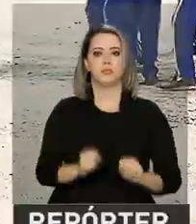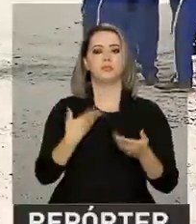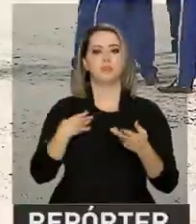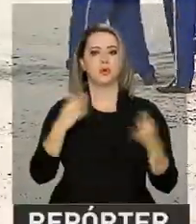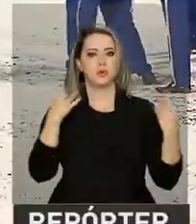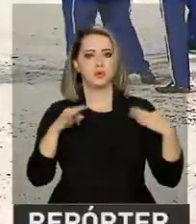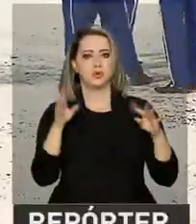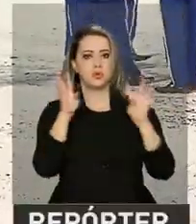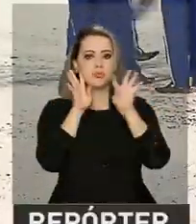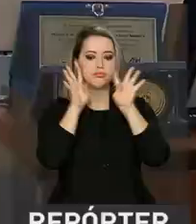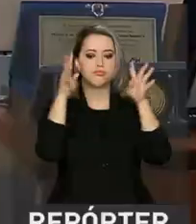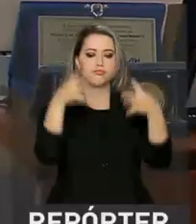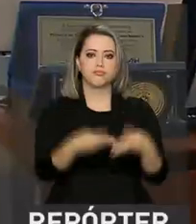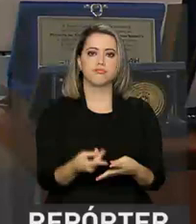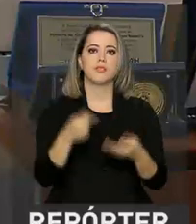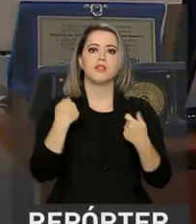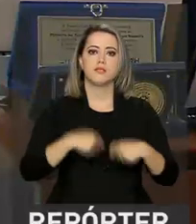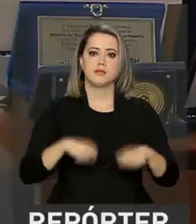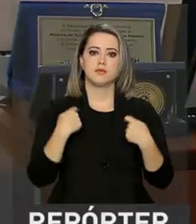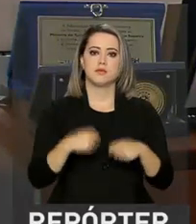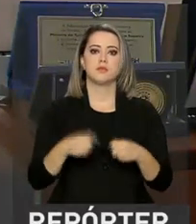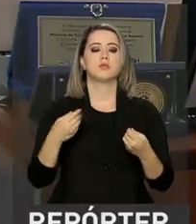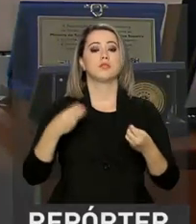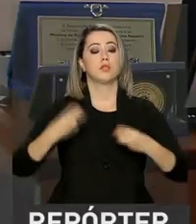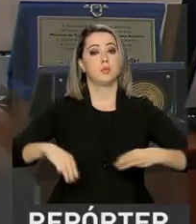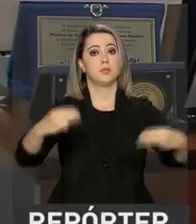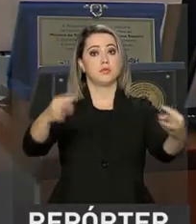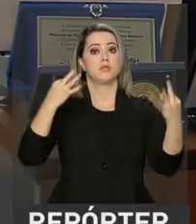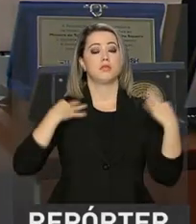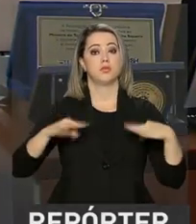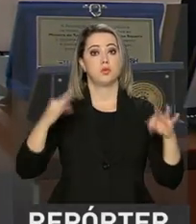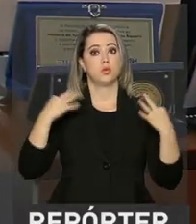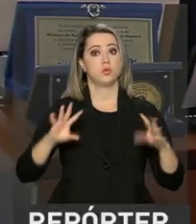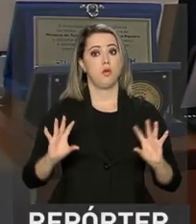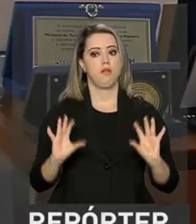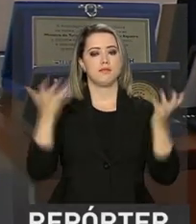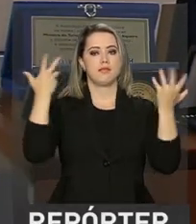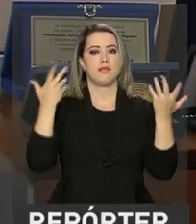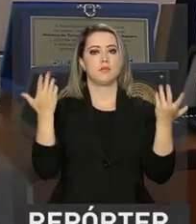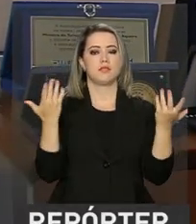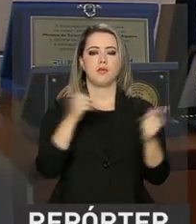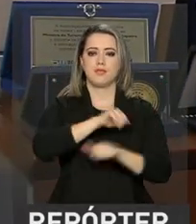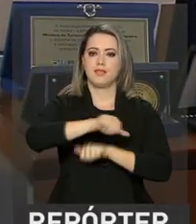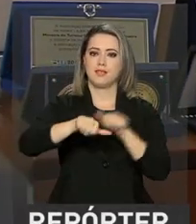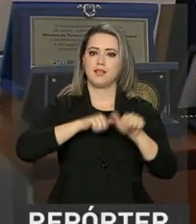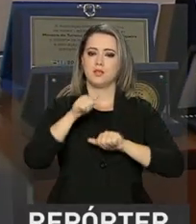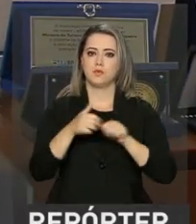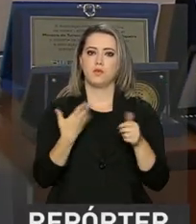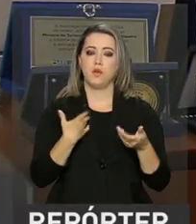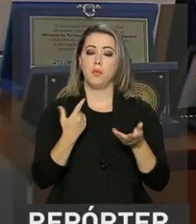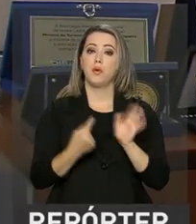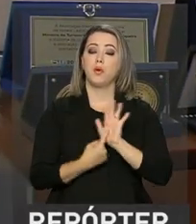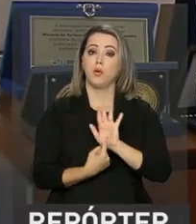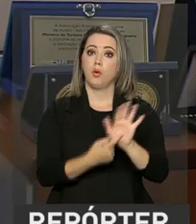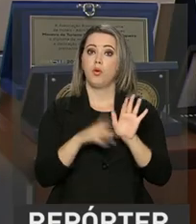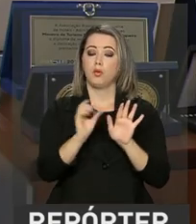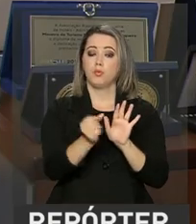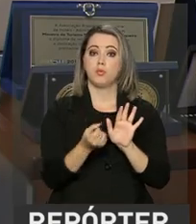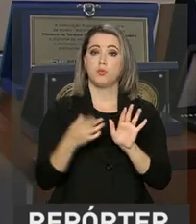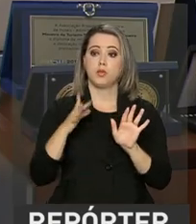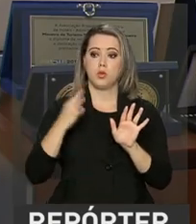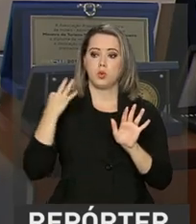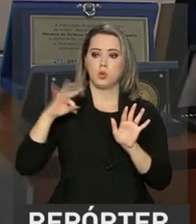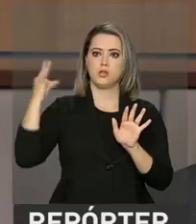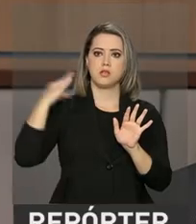visitantes. E se depender do Ministério do Turismo, a celebração cultural será transformada em um produto turístico de destaque,